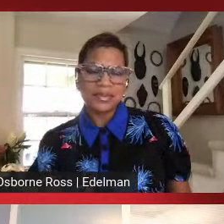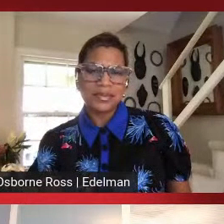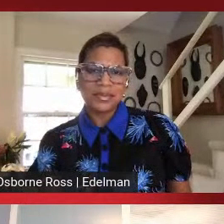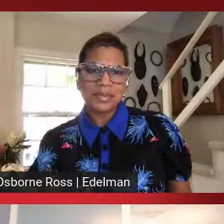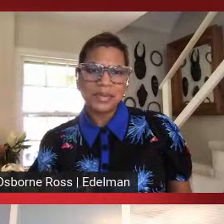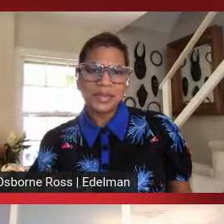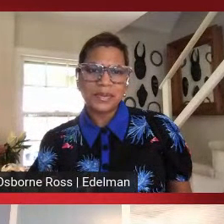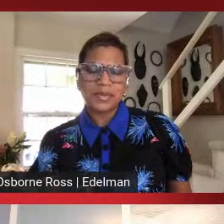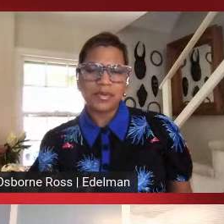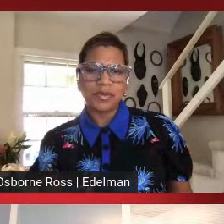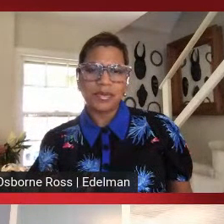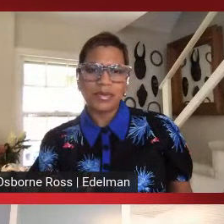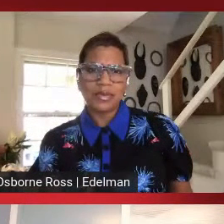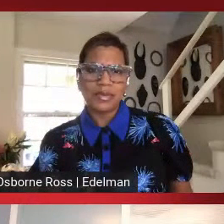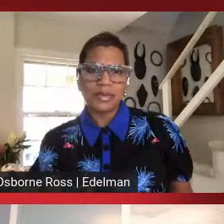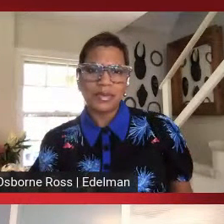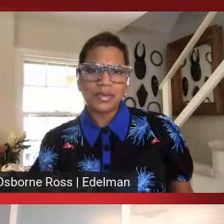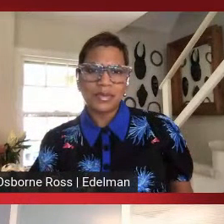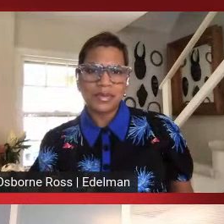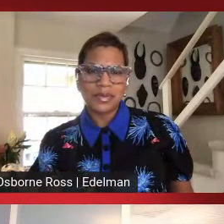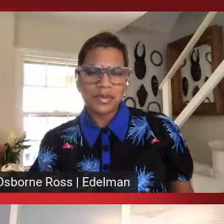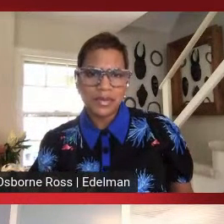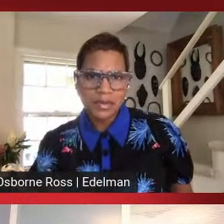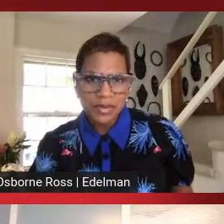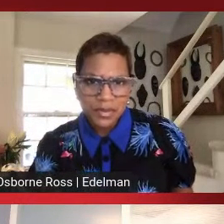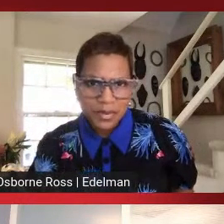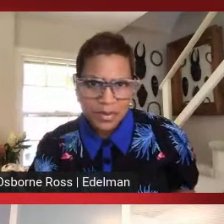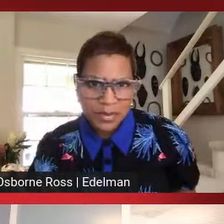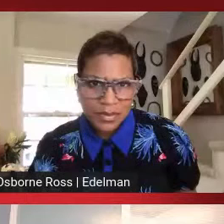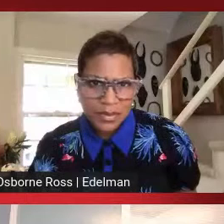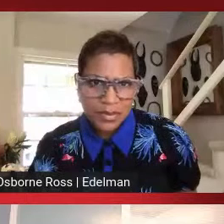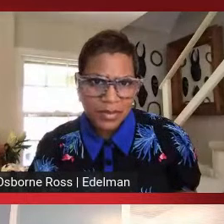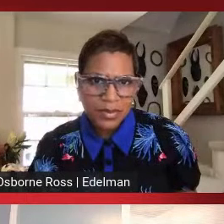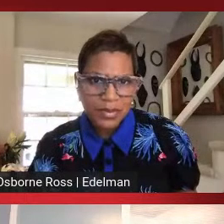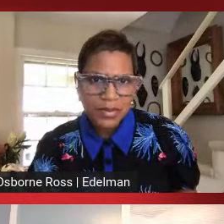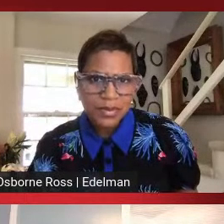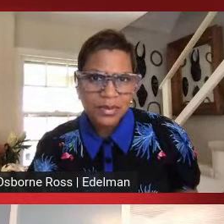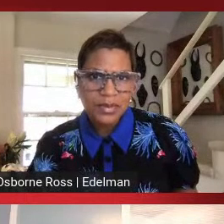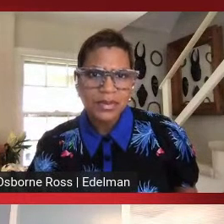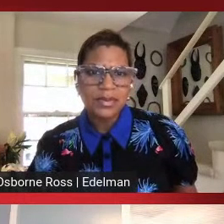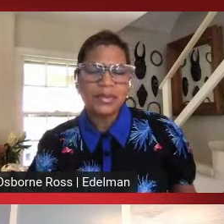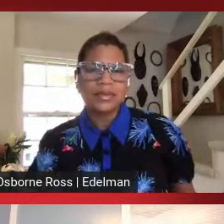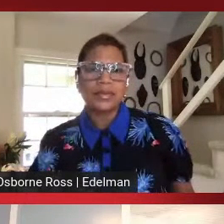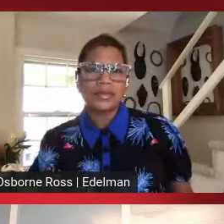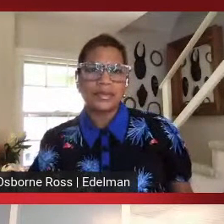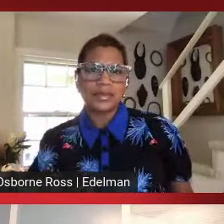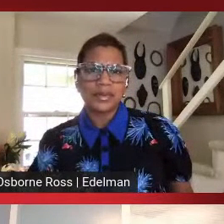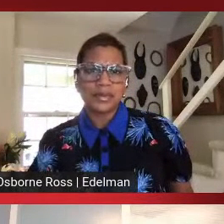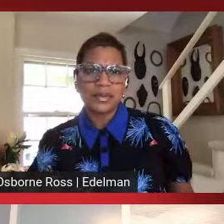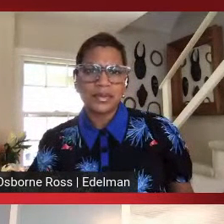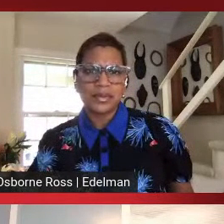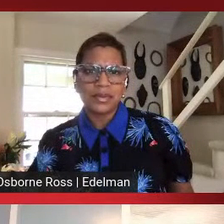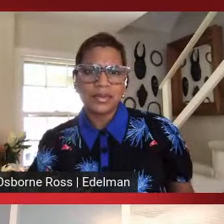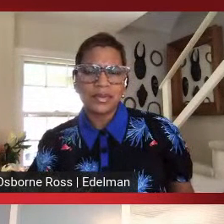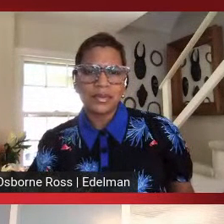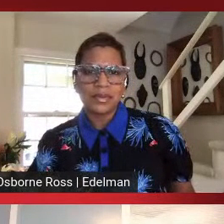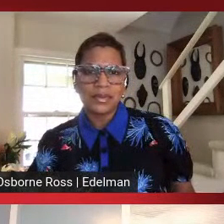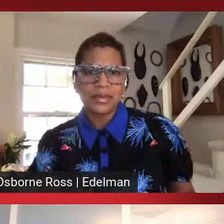principalmente com a pandemia, tem várias reflexões na sociedade. Acredito que isso vai fazer com que as pessoas queiram uma sociedade melhor.